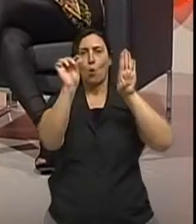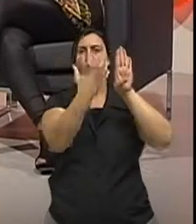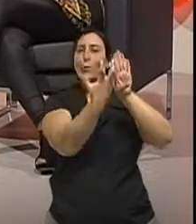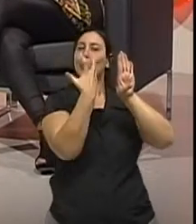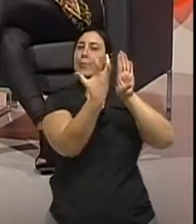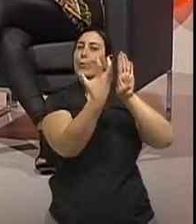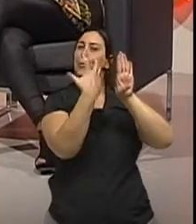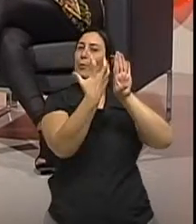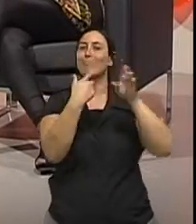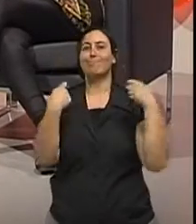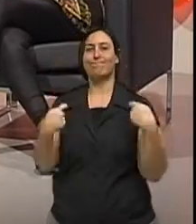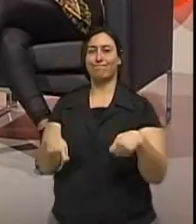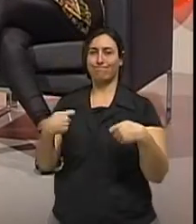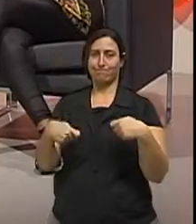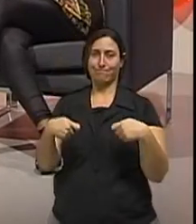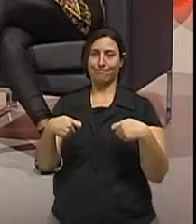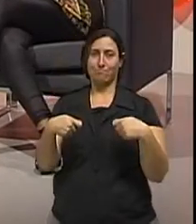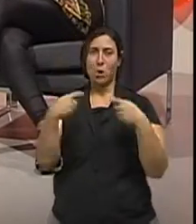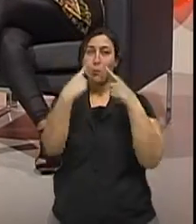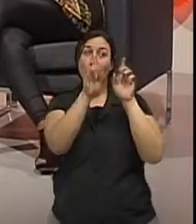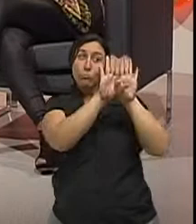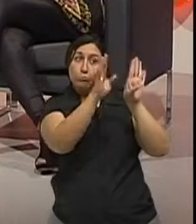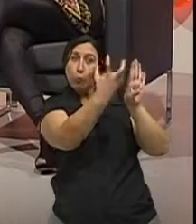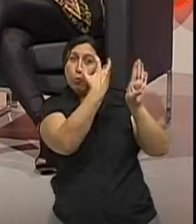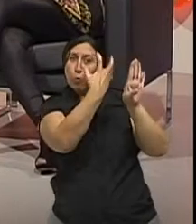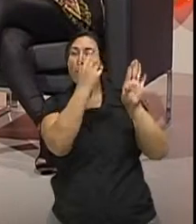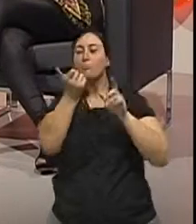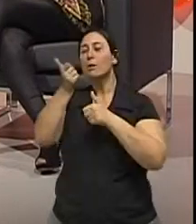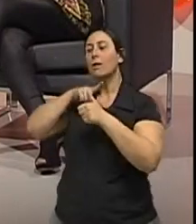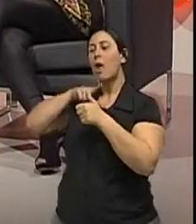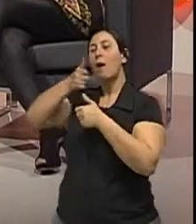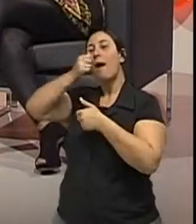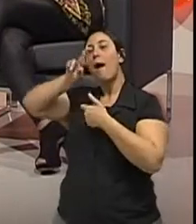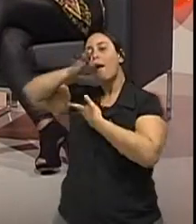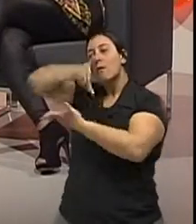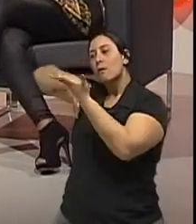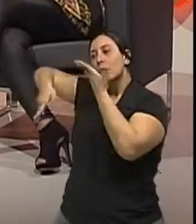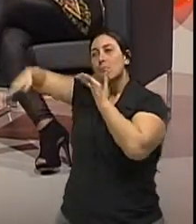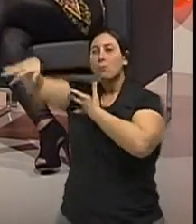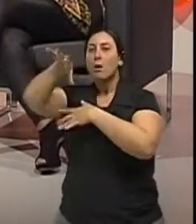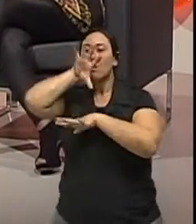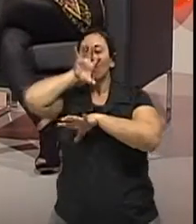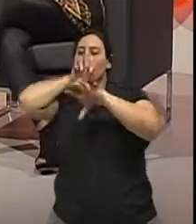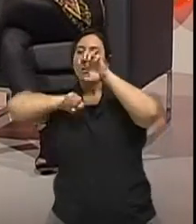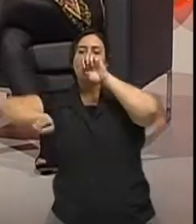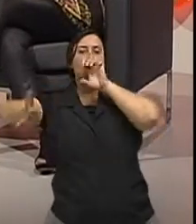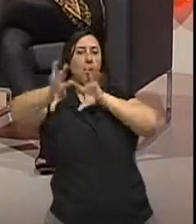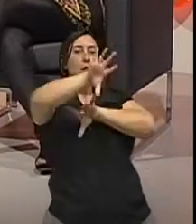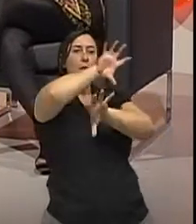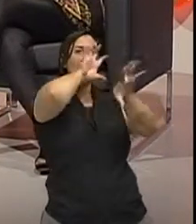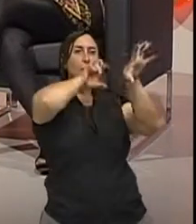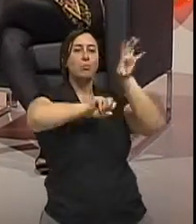renovar o ar. Isso em creche, isso em casa de repouso, como se falava... Em salas de aula. Sala de aula.